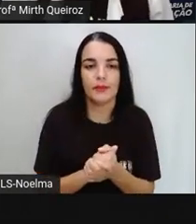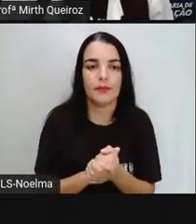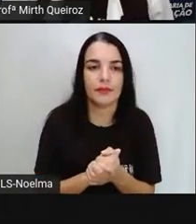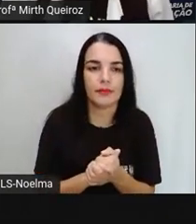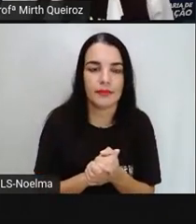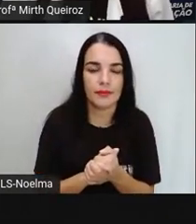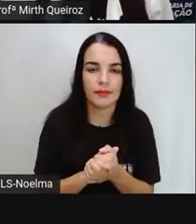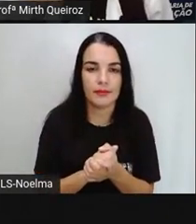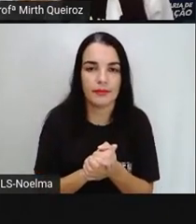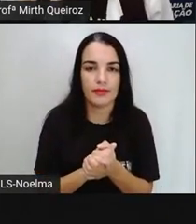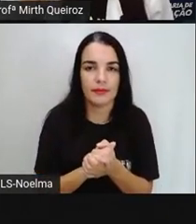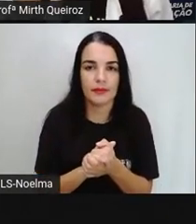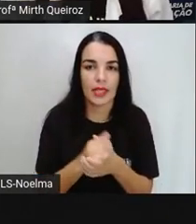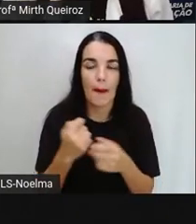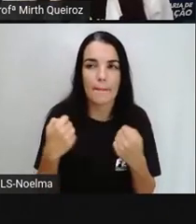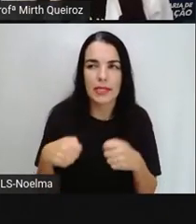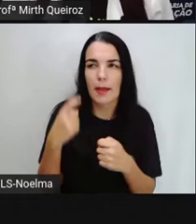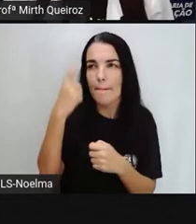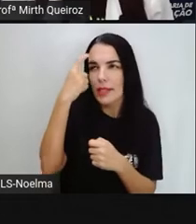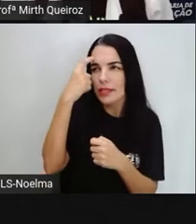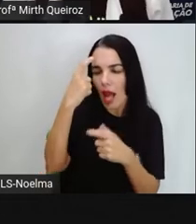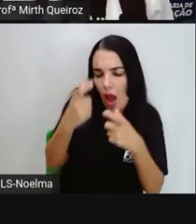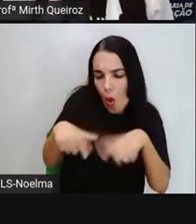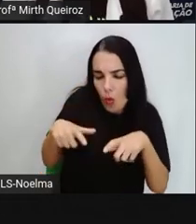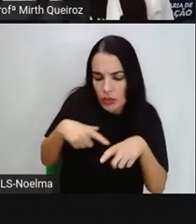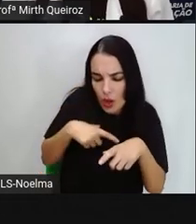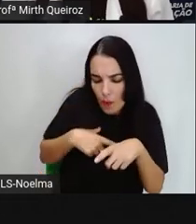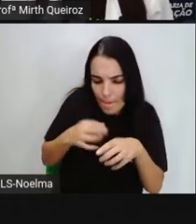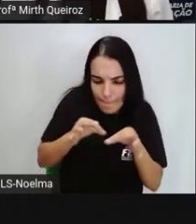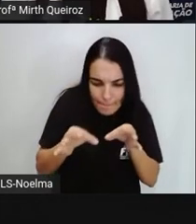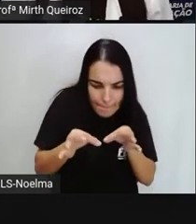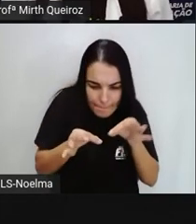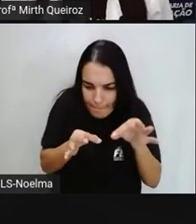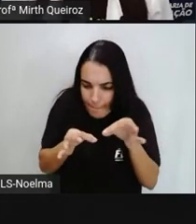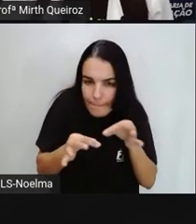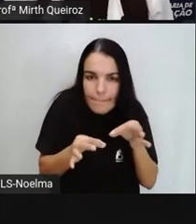planejada. Eu pensar onde vou colocar cada figura.